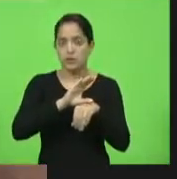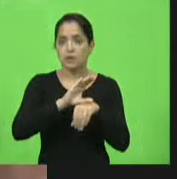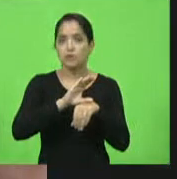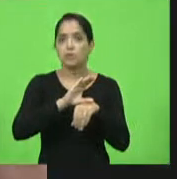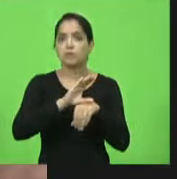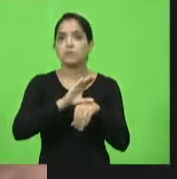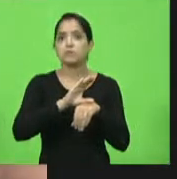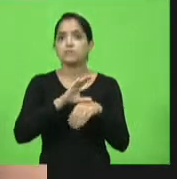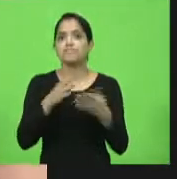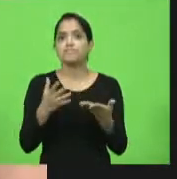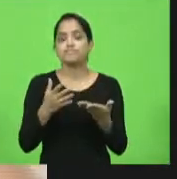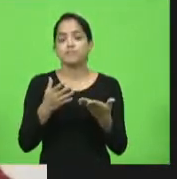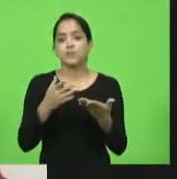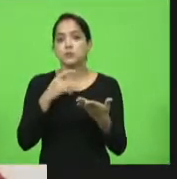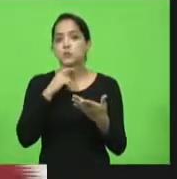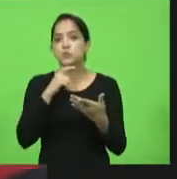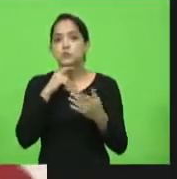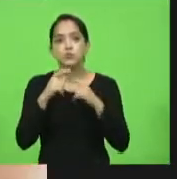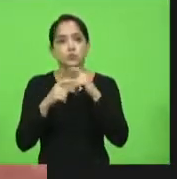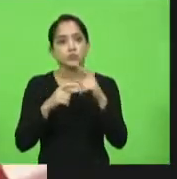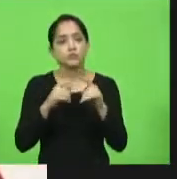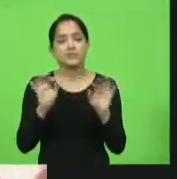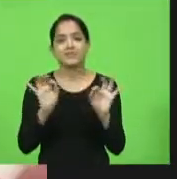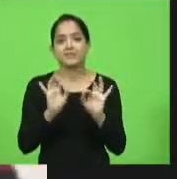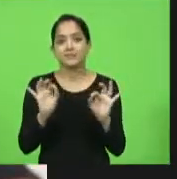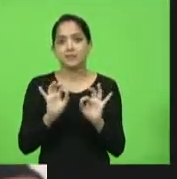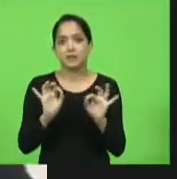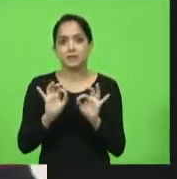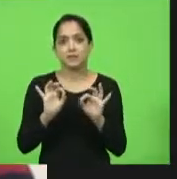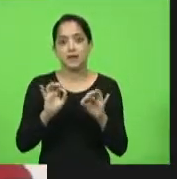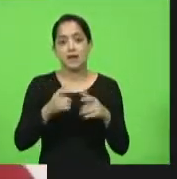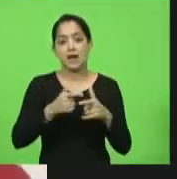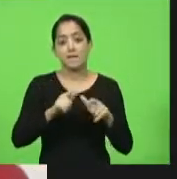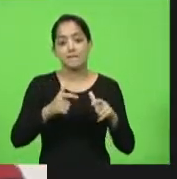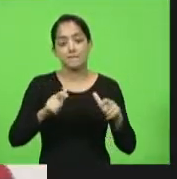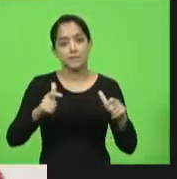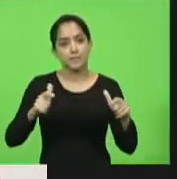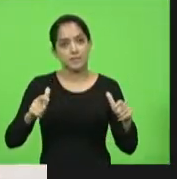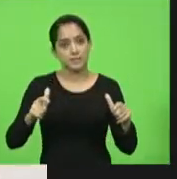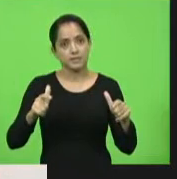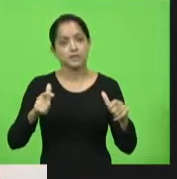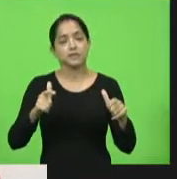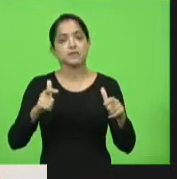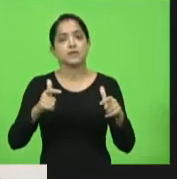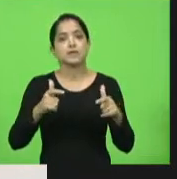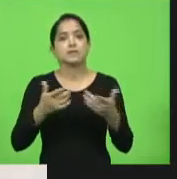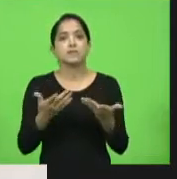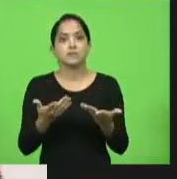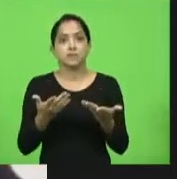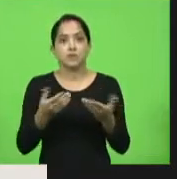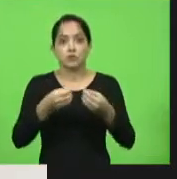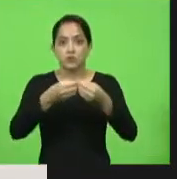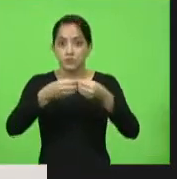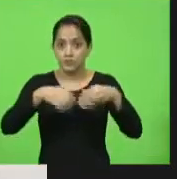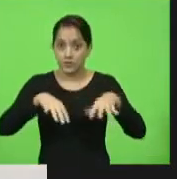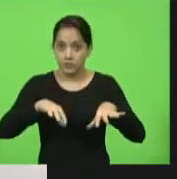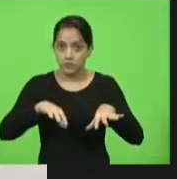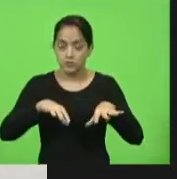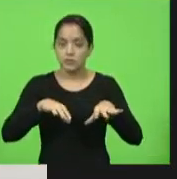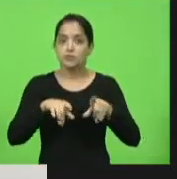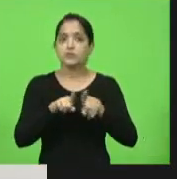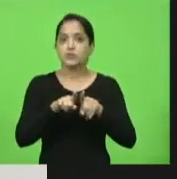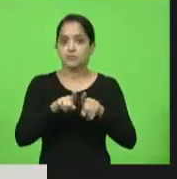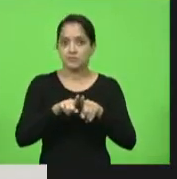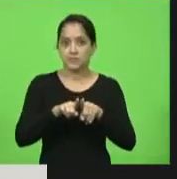eu não tenho dúvida nenhuma, ampliam-se os prejuízos e alcançamos